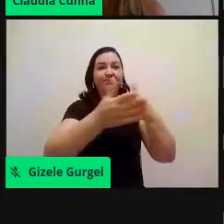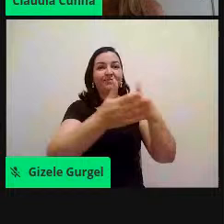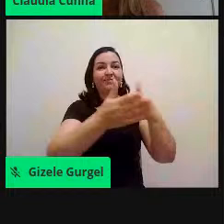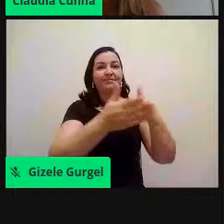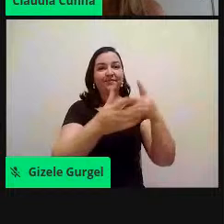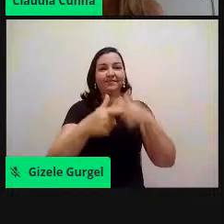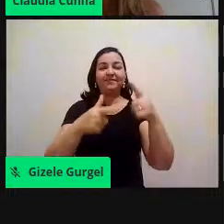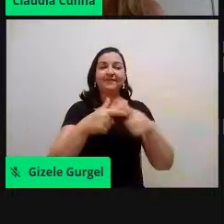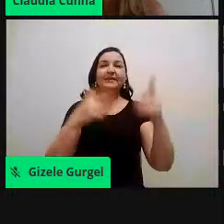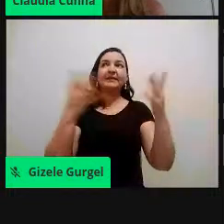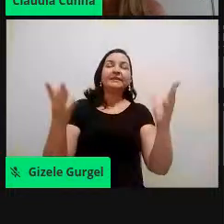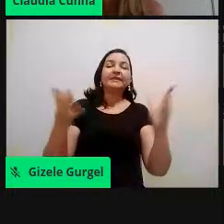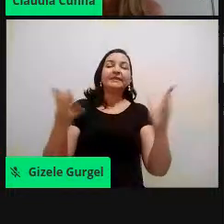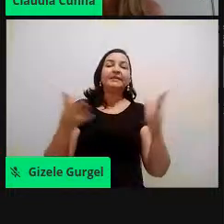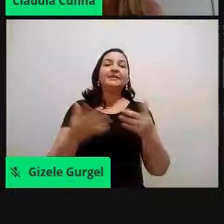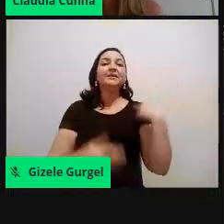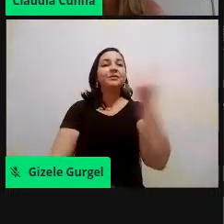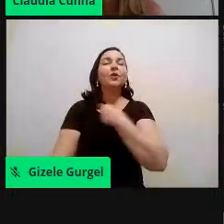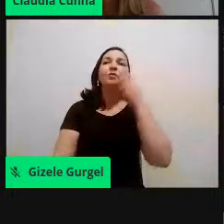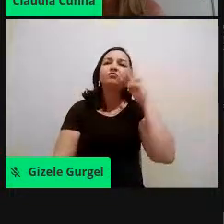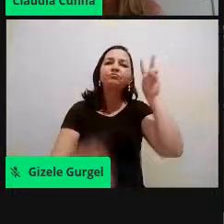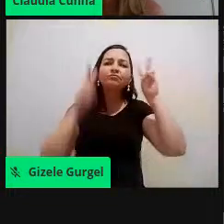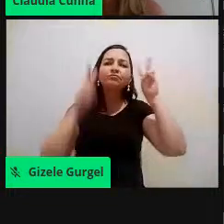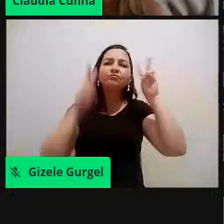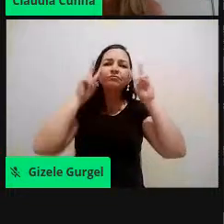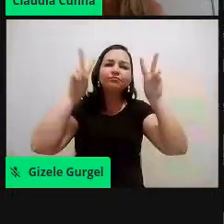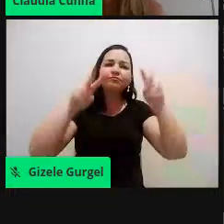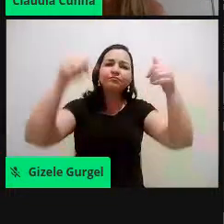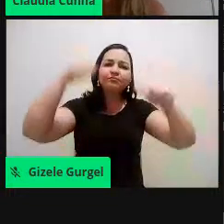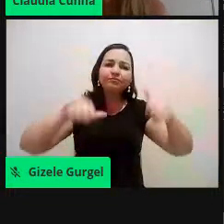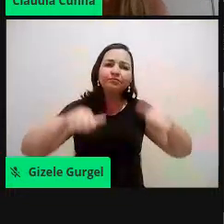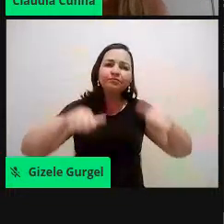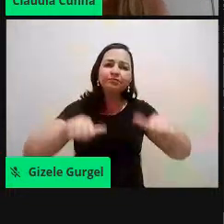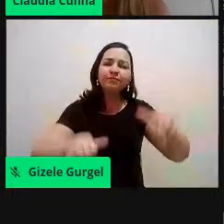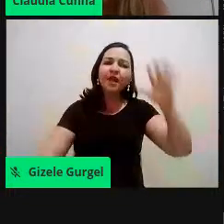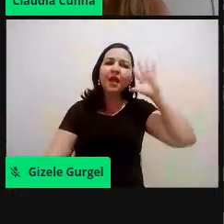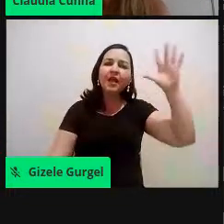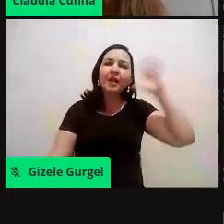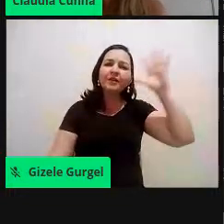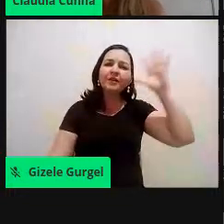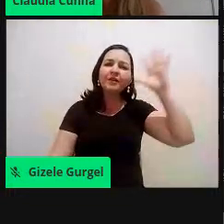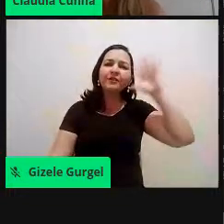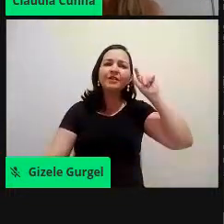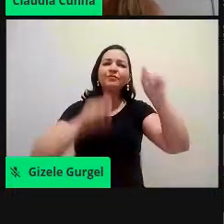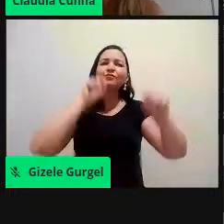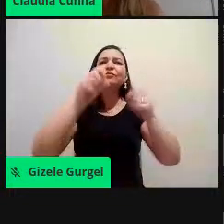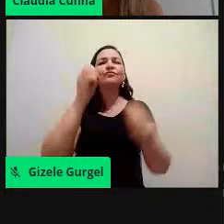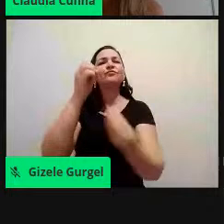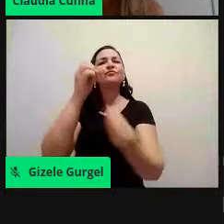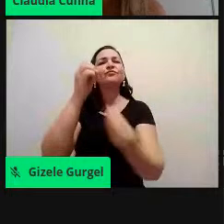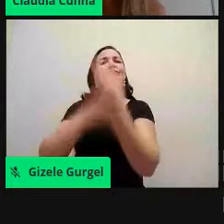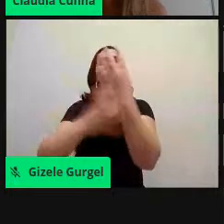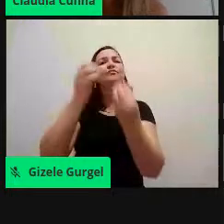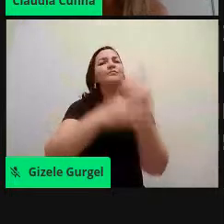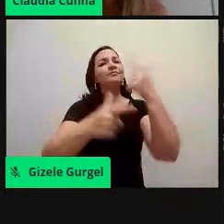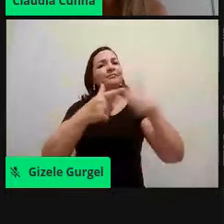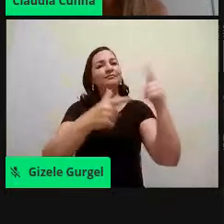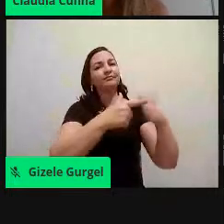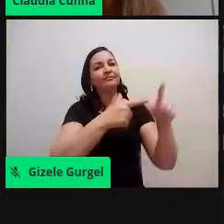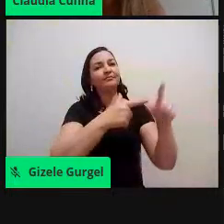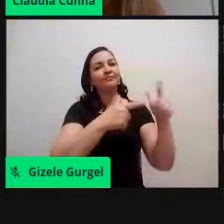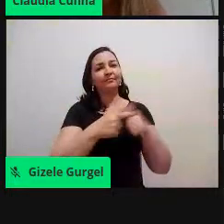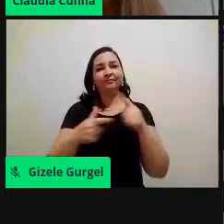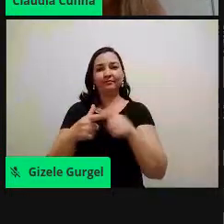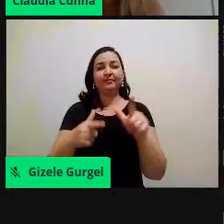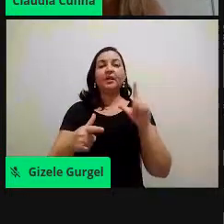analisar, né, e refletir que impactos foram esses. Na verdade, foram impactos tanto